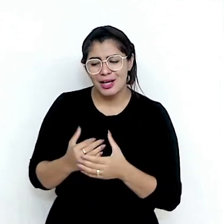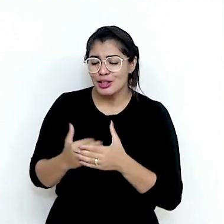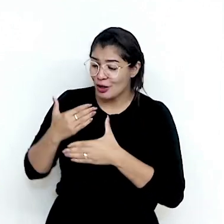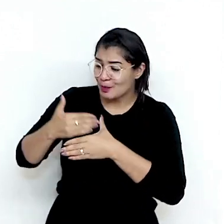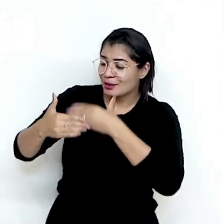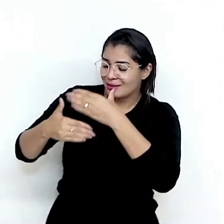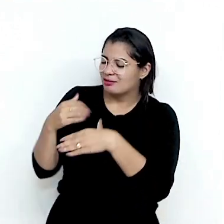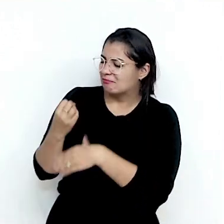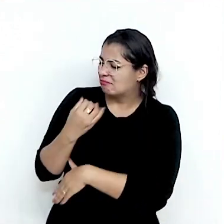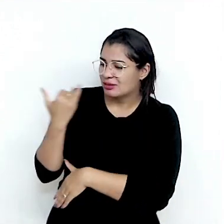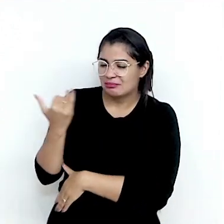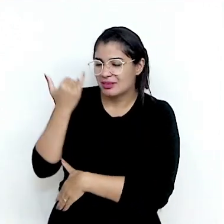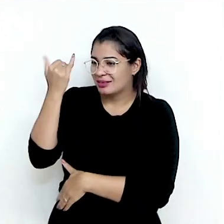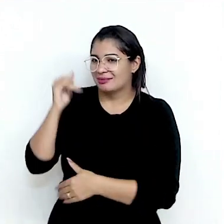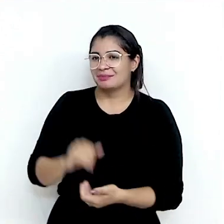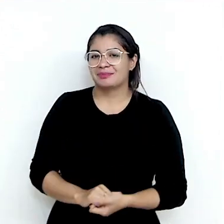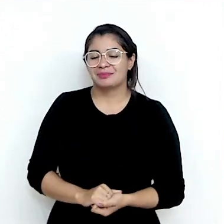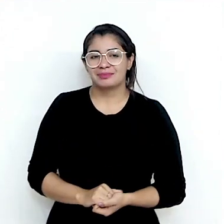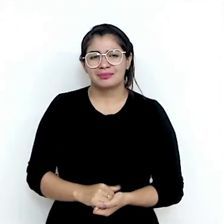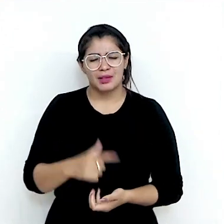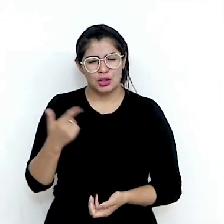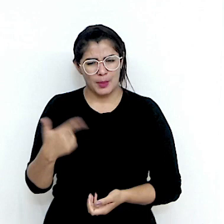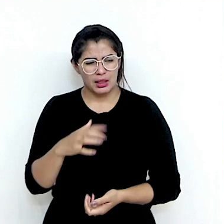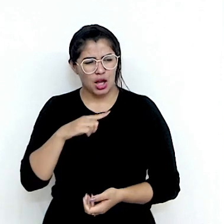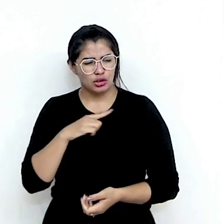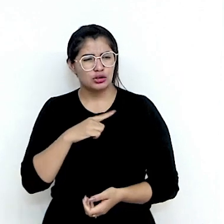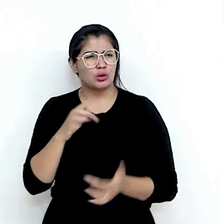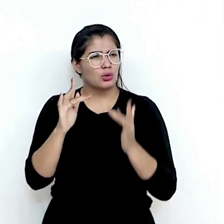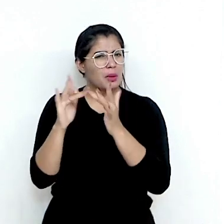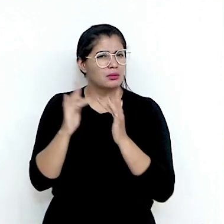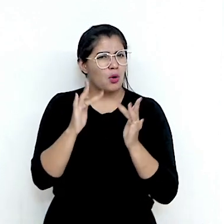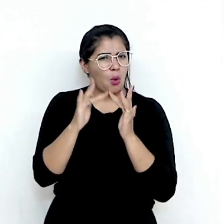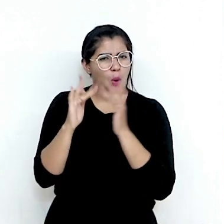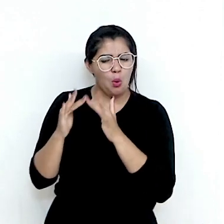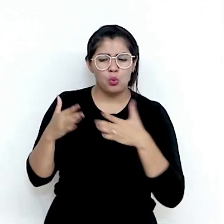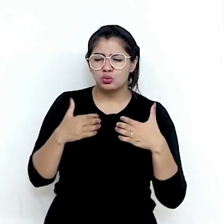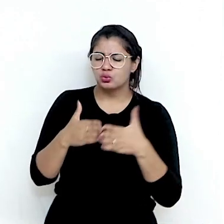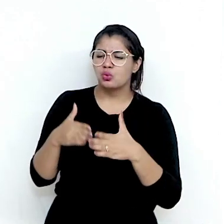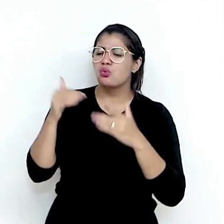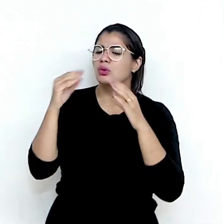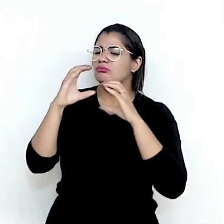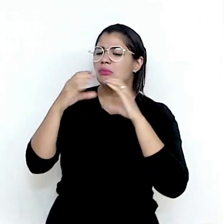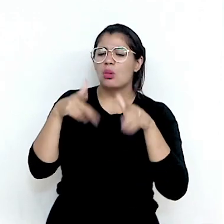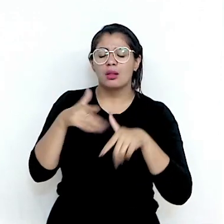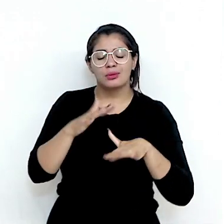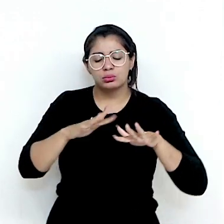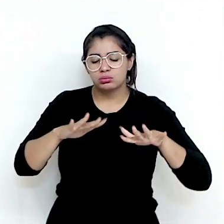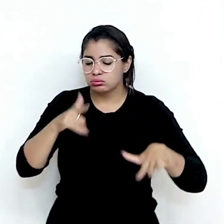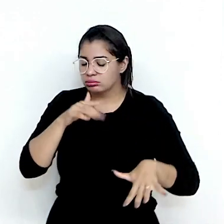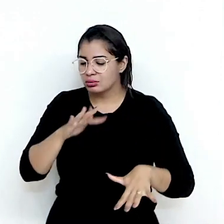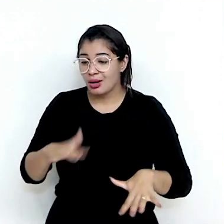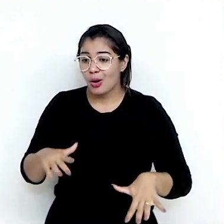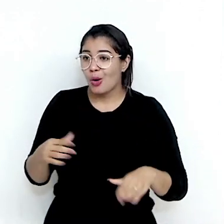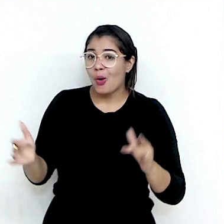bastante interessante. Atualmente, não existe conectividade submarina no Pacífico Sul. O